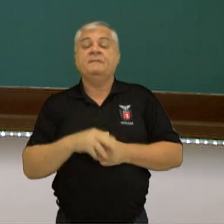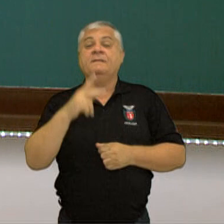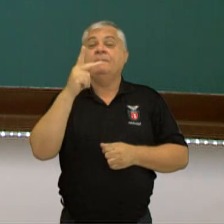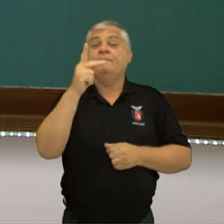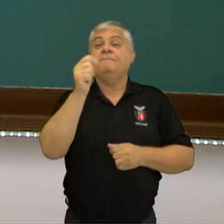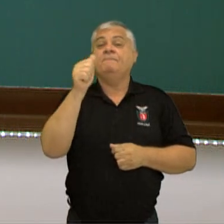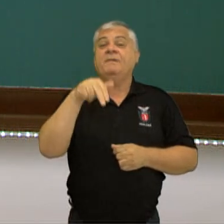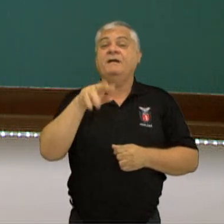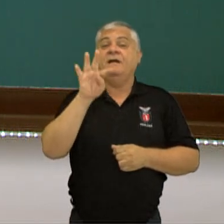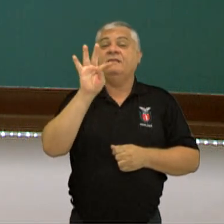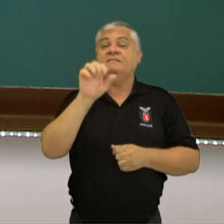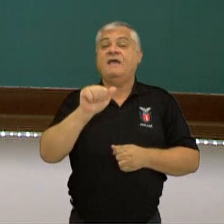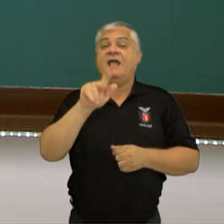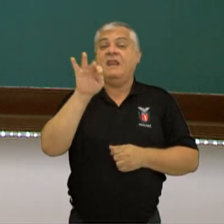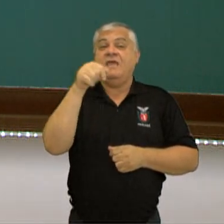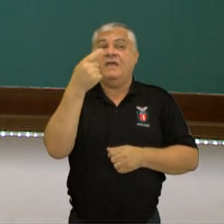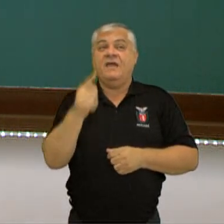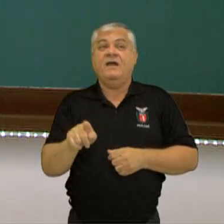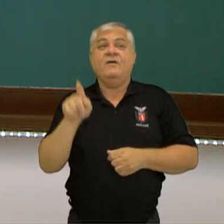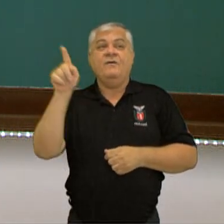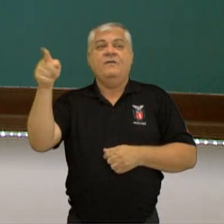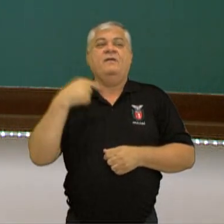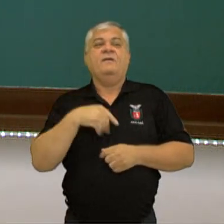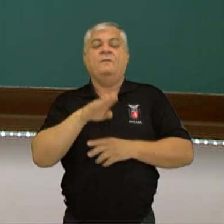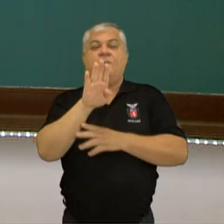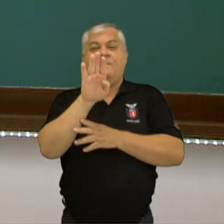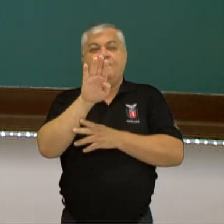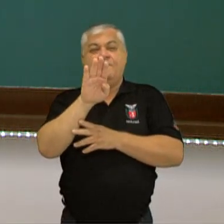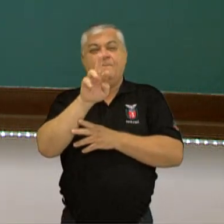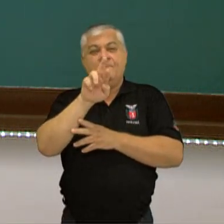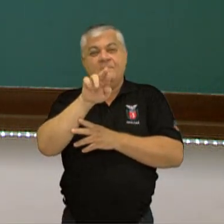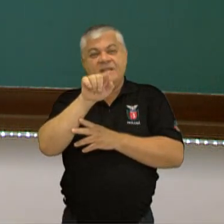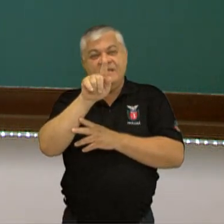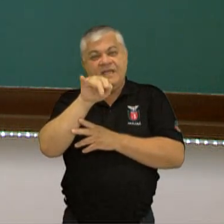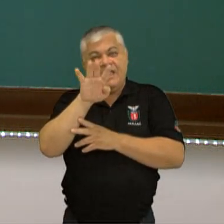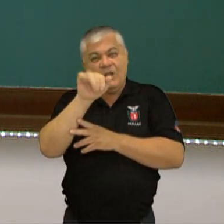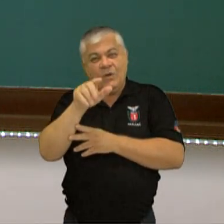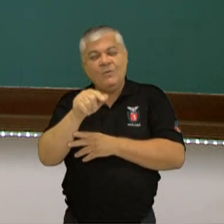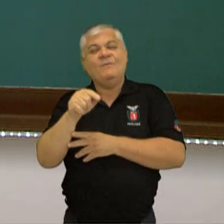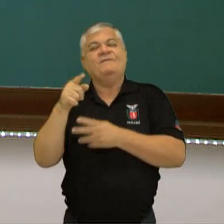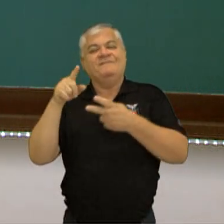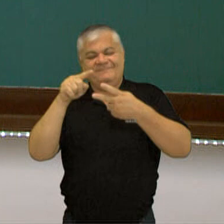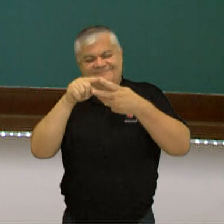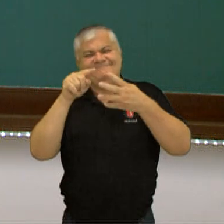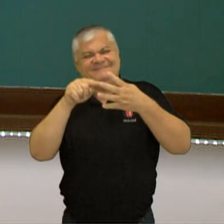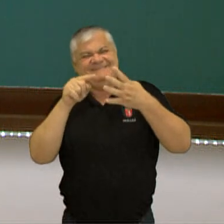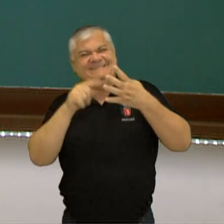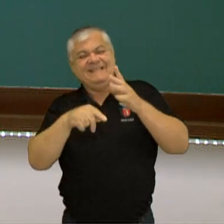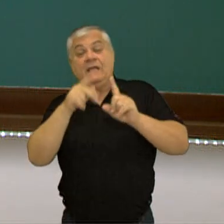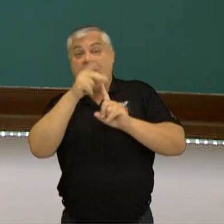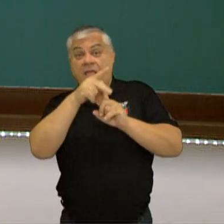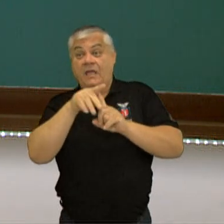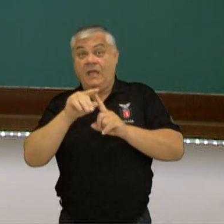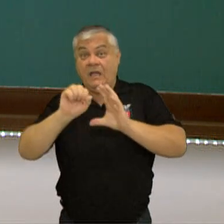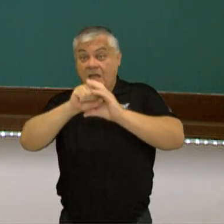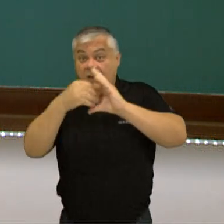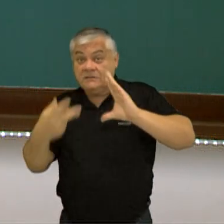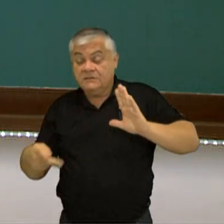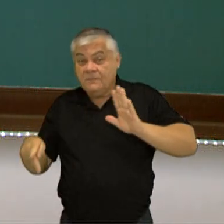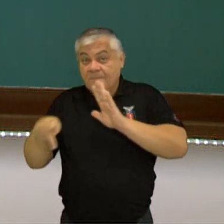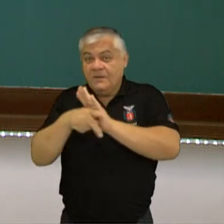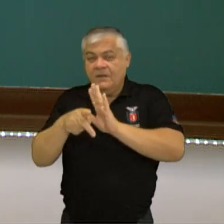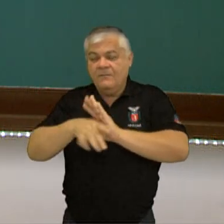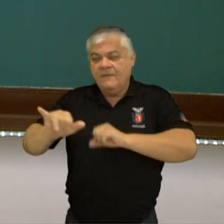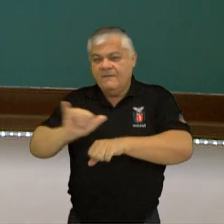pantaleão, que é a parte ali, e o briguela, que são outras características, sempre com características voltadas para